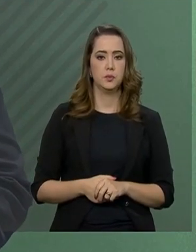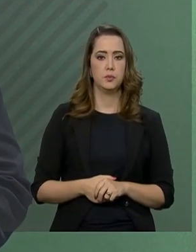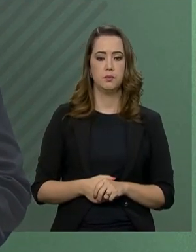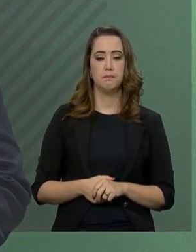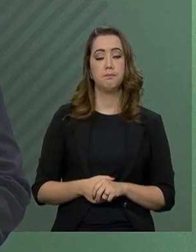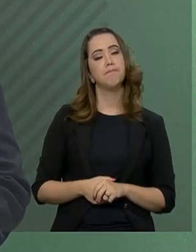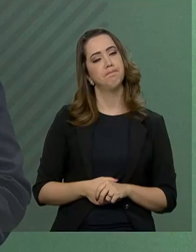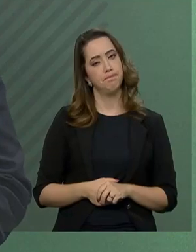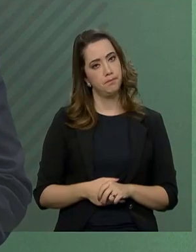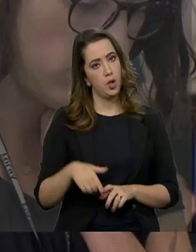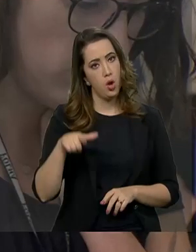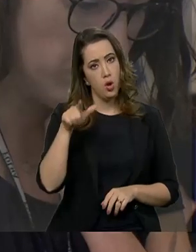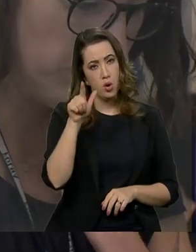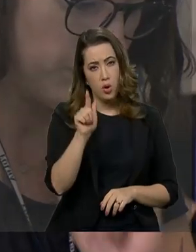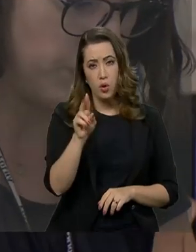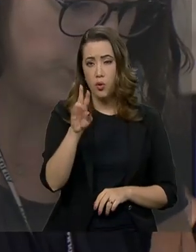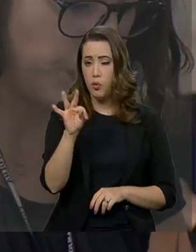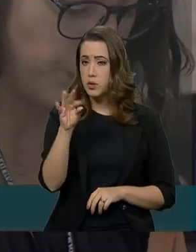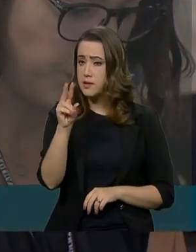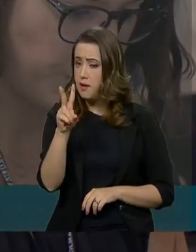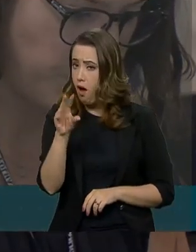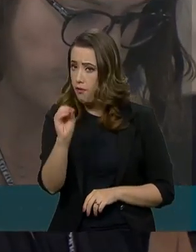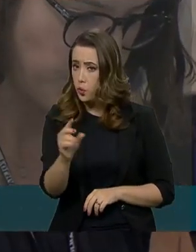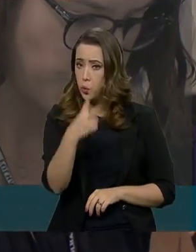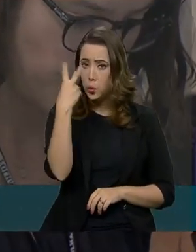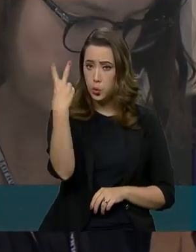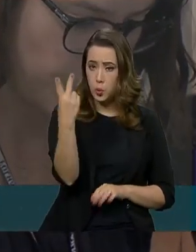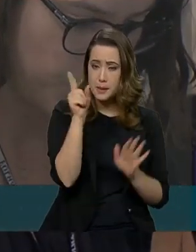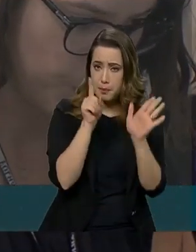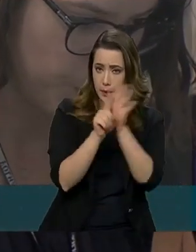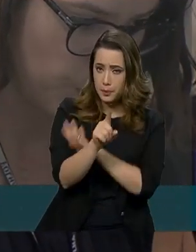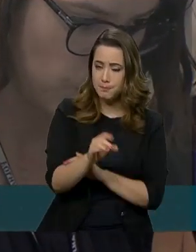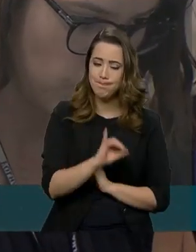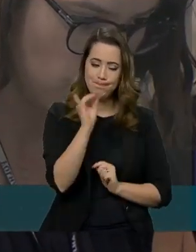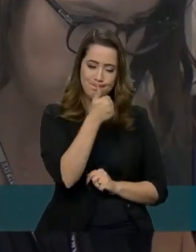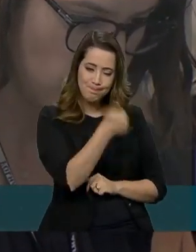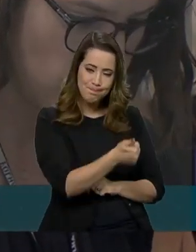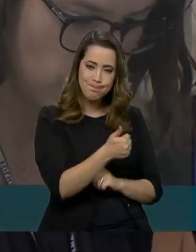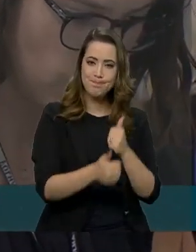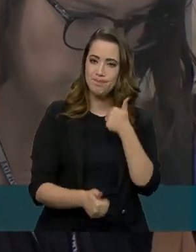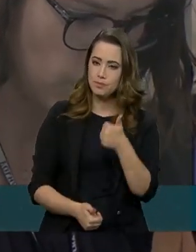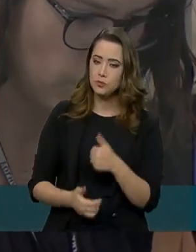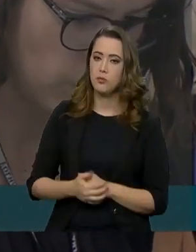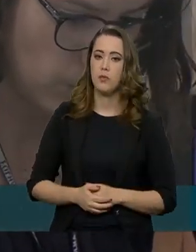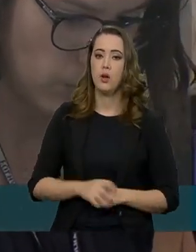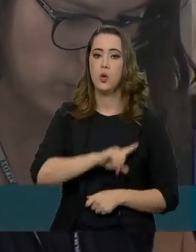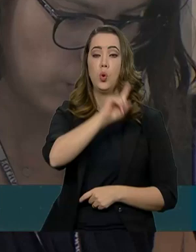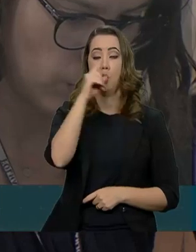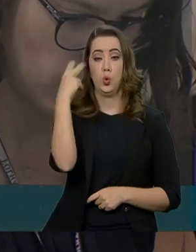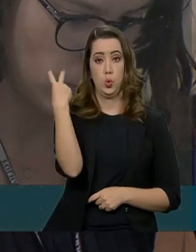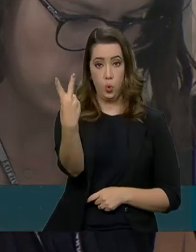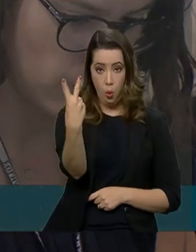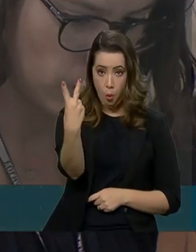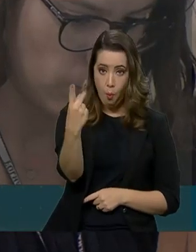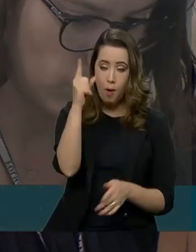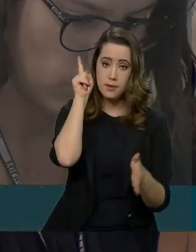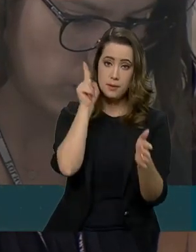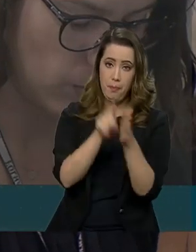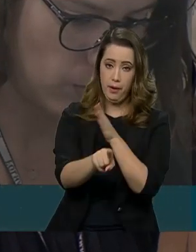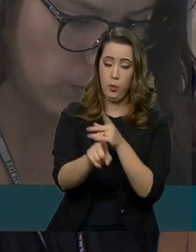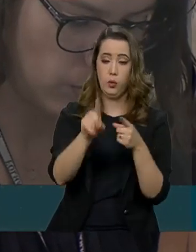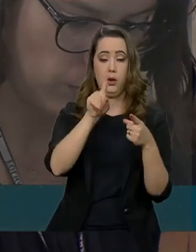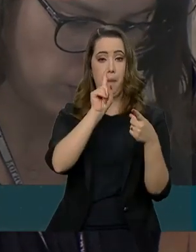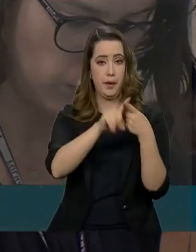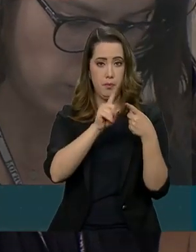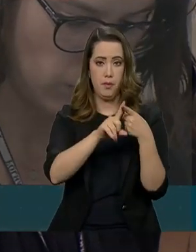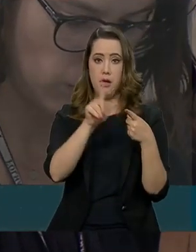Porta-voz, Gustavo Uribe, da Folha de São Paulo. Duas questões. Tudo bom. A primeira é em relação ao Glenn novamente. O presidente tem alguma prova